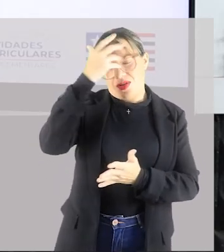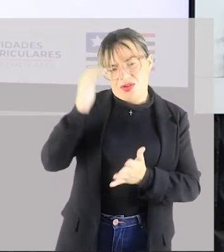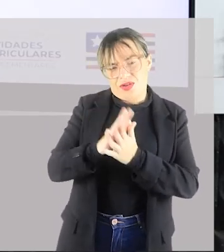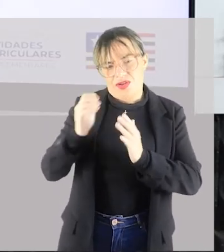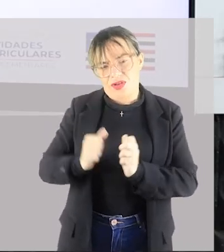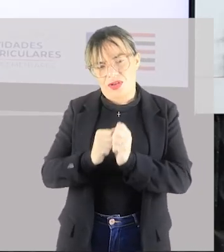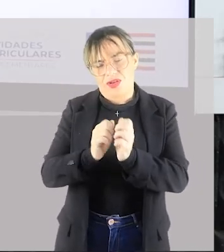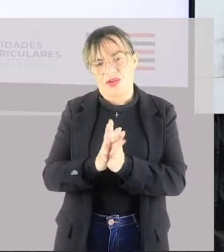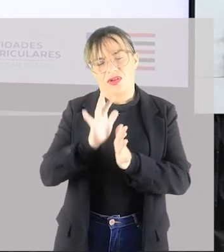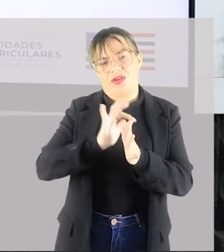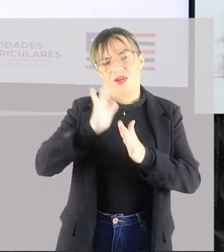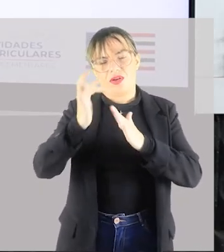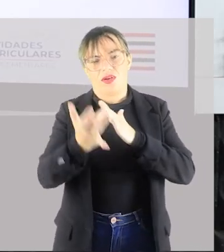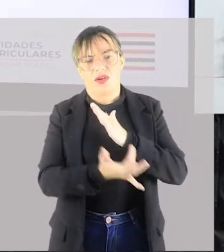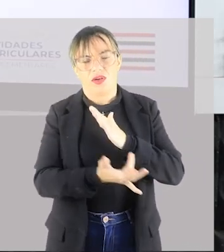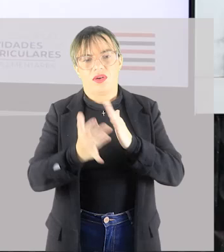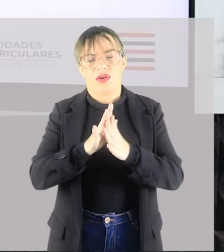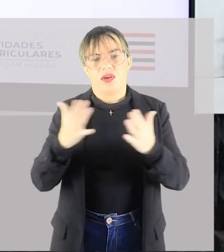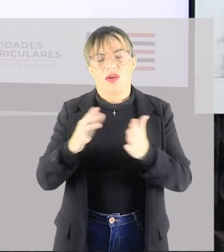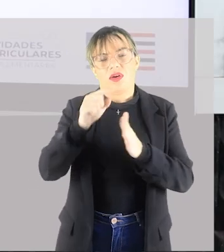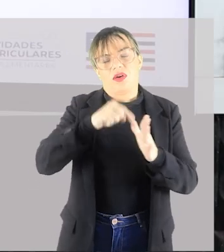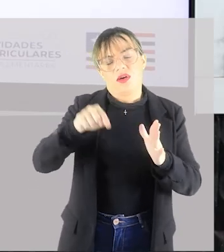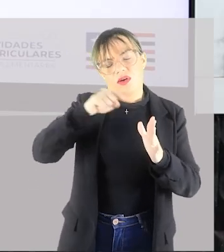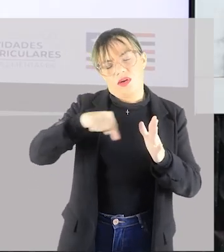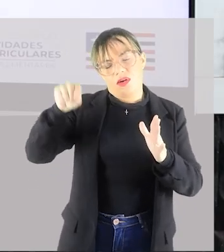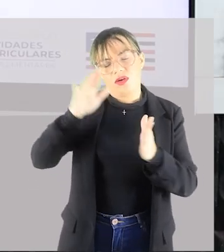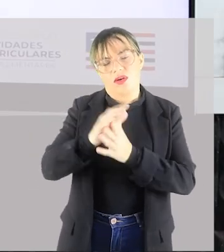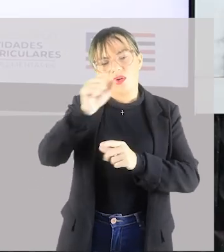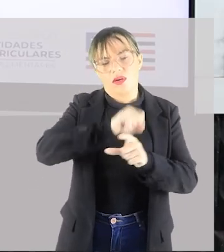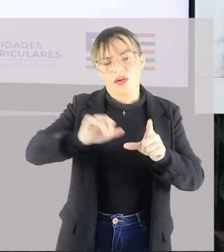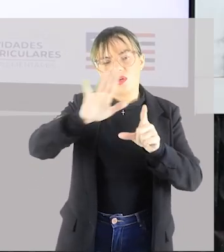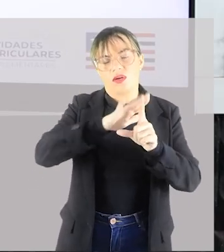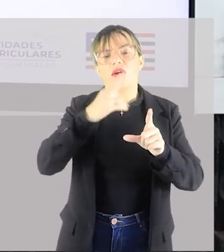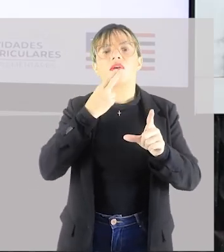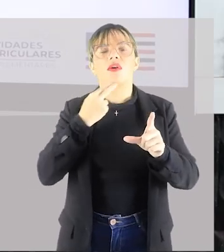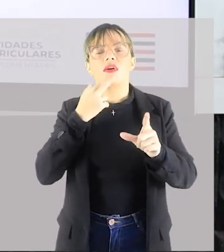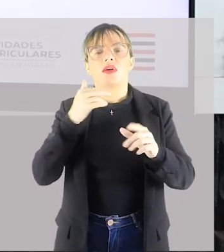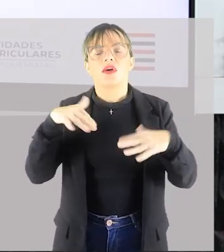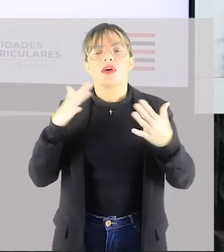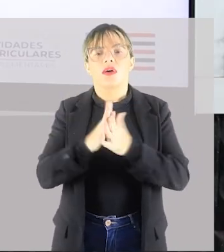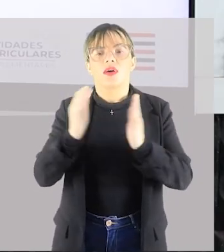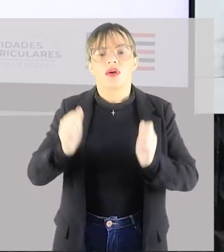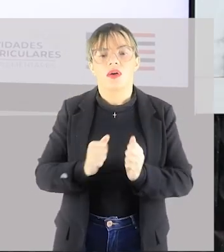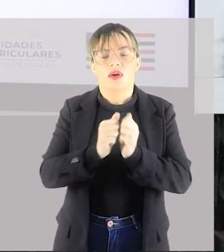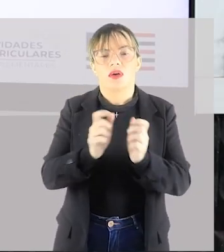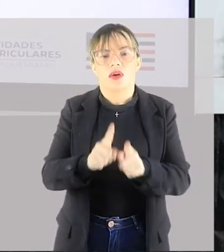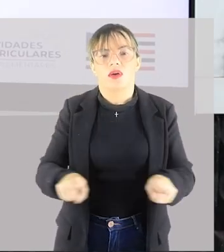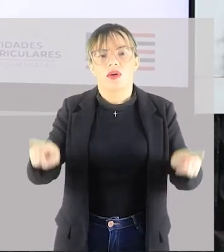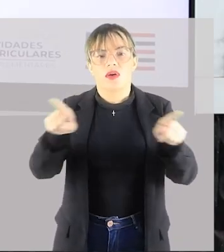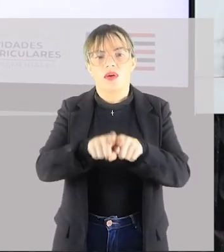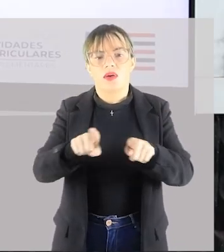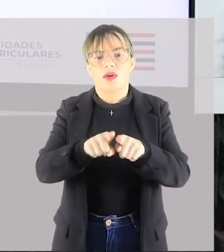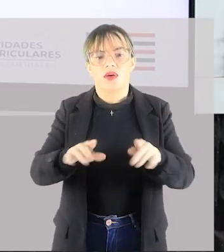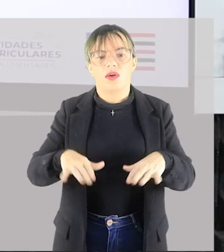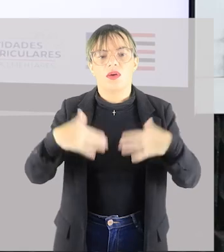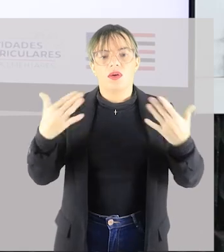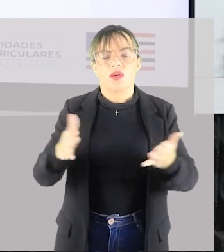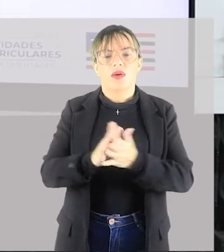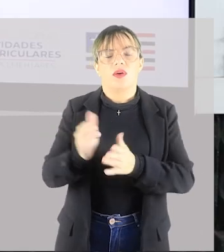Nas redes sociais, arroba plataforma Gonçalves Dias, segue a gente também lá no